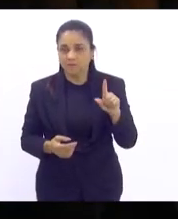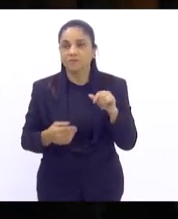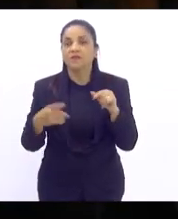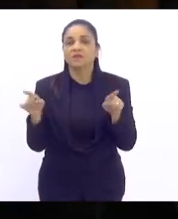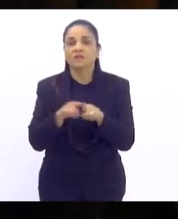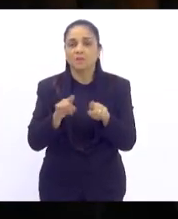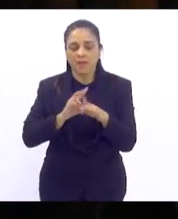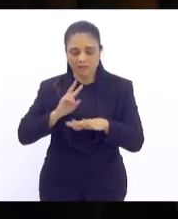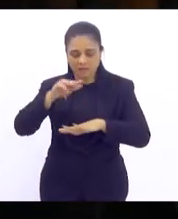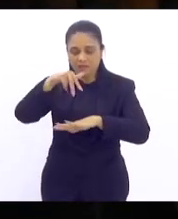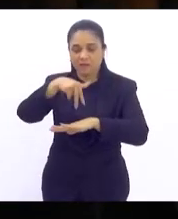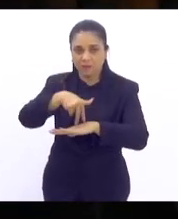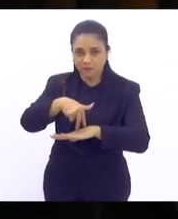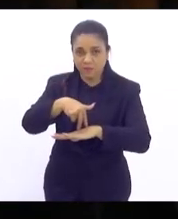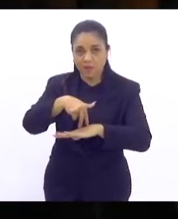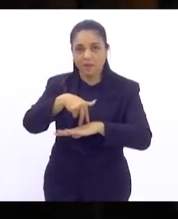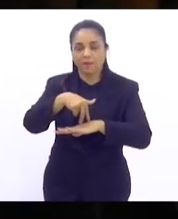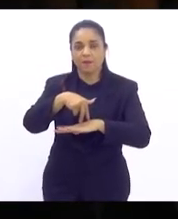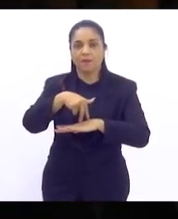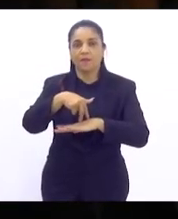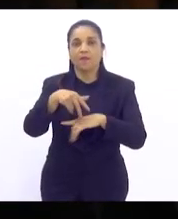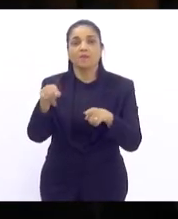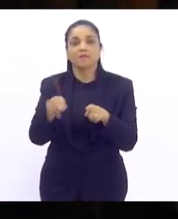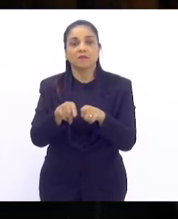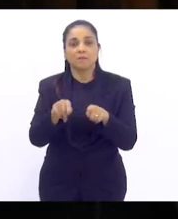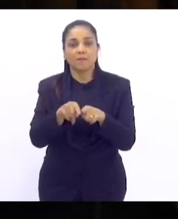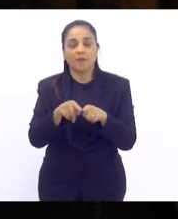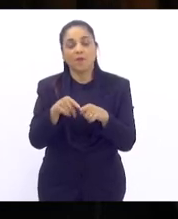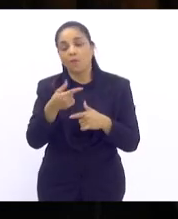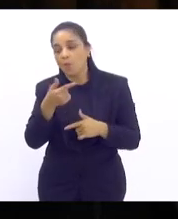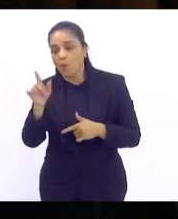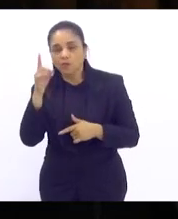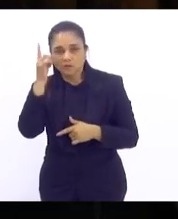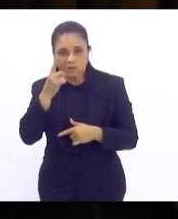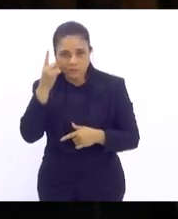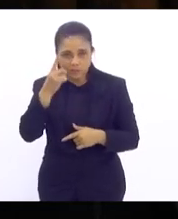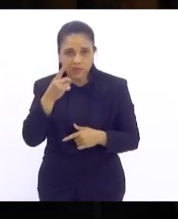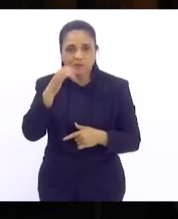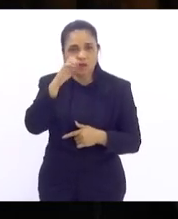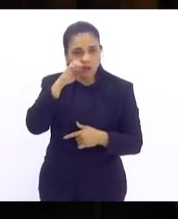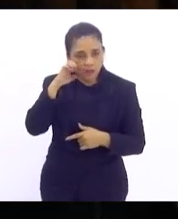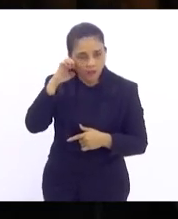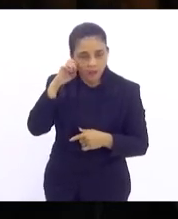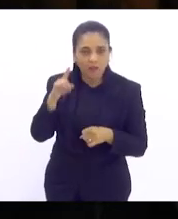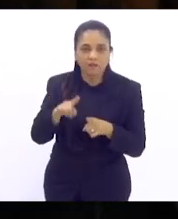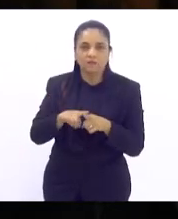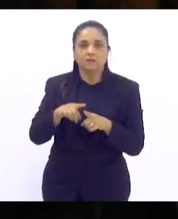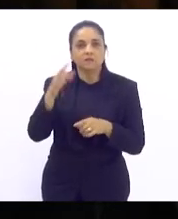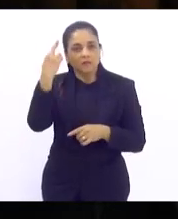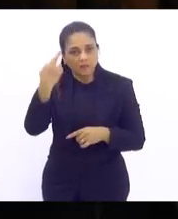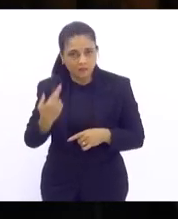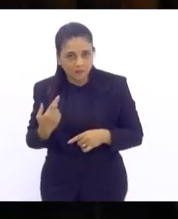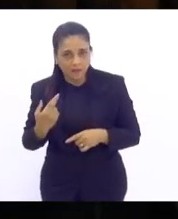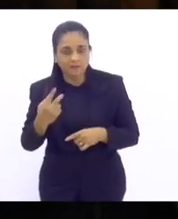Subo aqui à tribuna para também como outras deputadas, deputada Élica, deputada Renata, saudar e